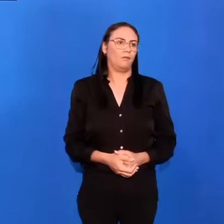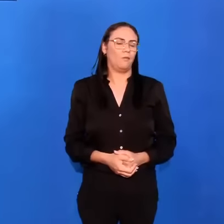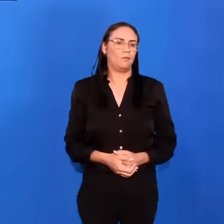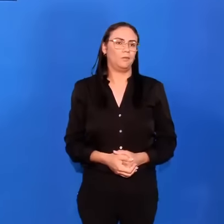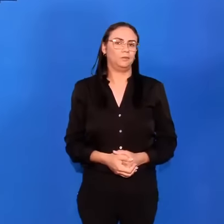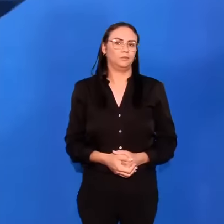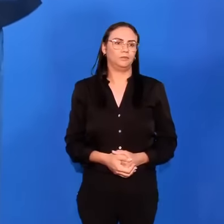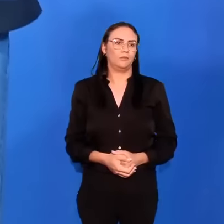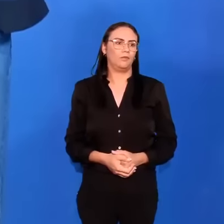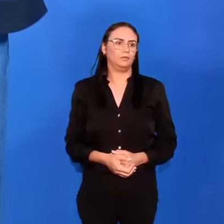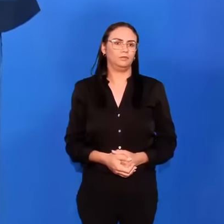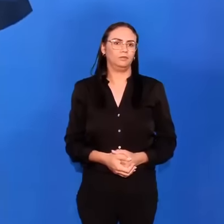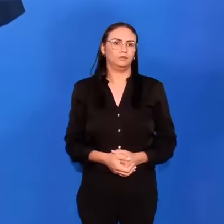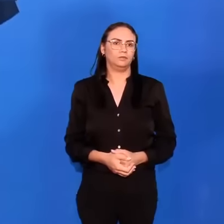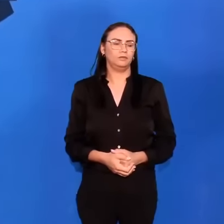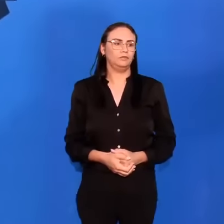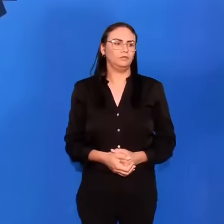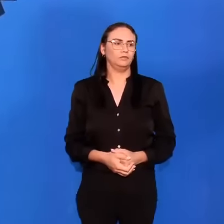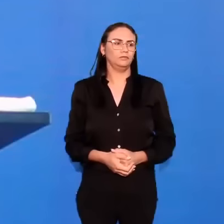Uma menina.